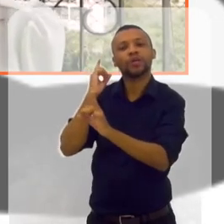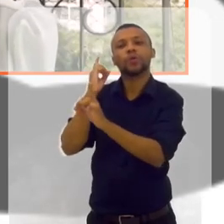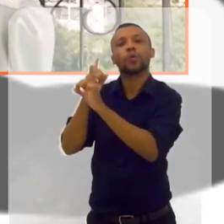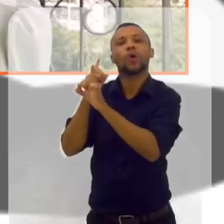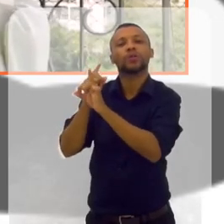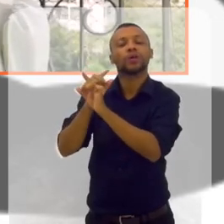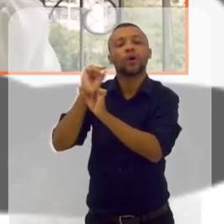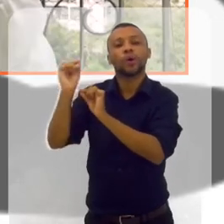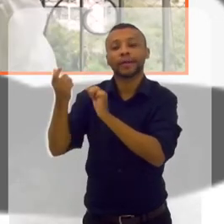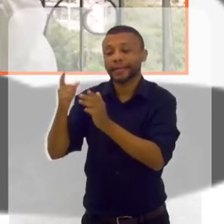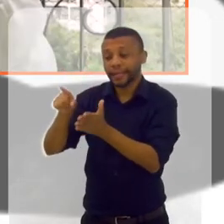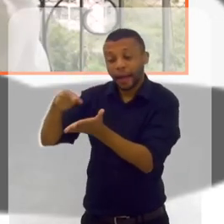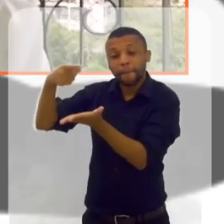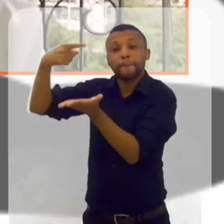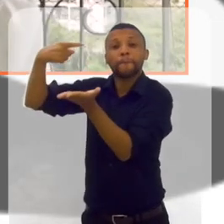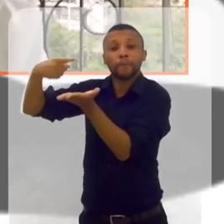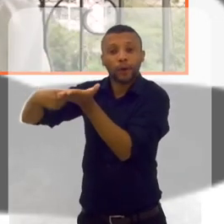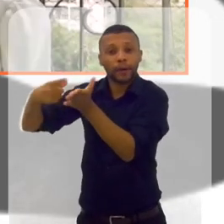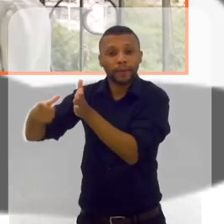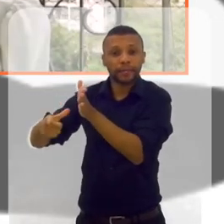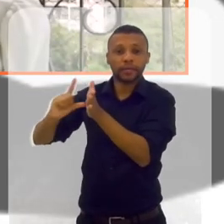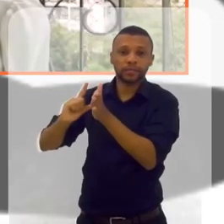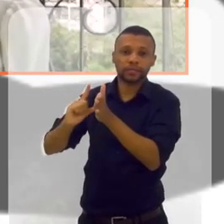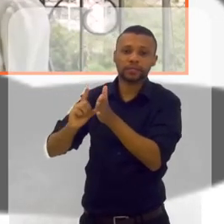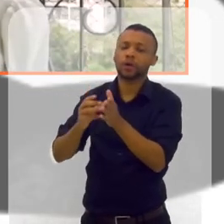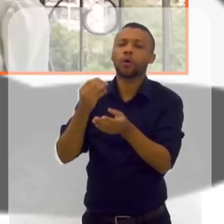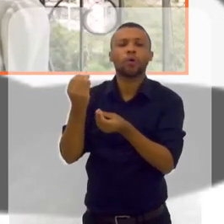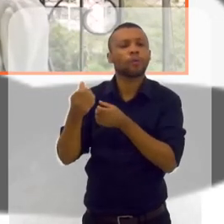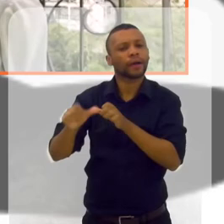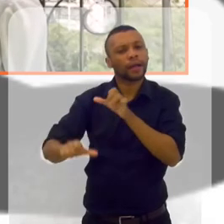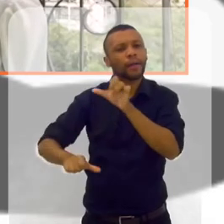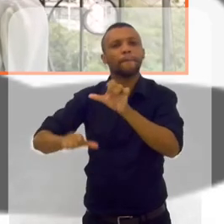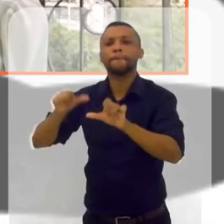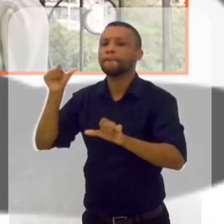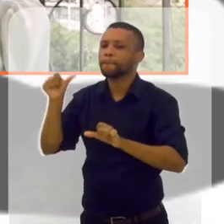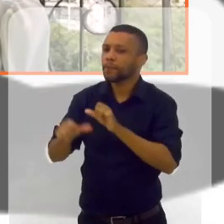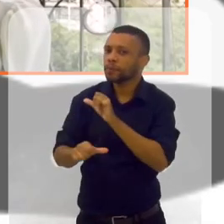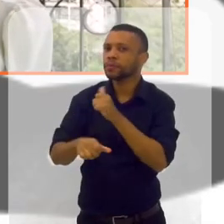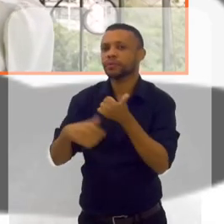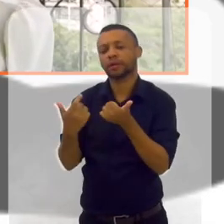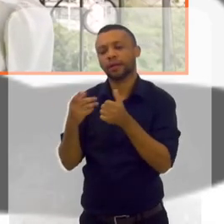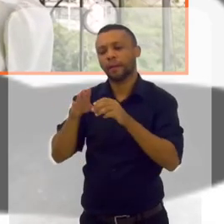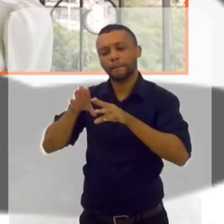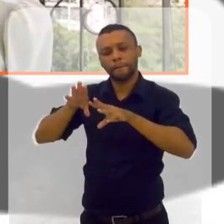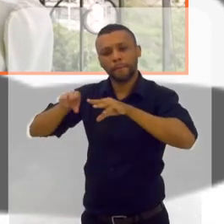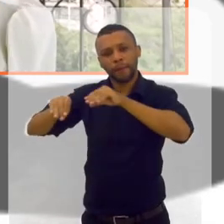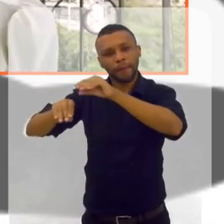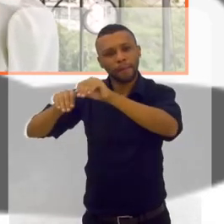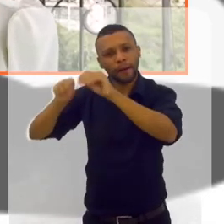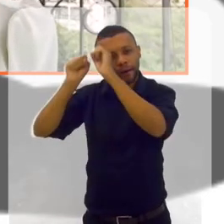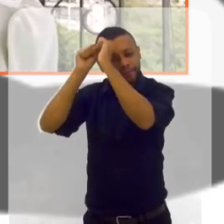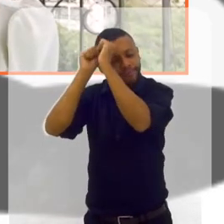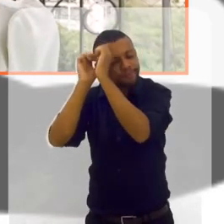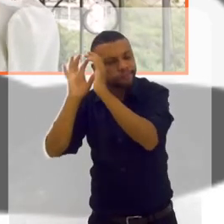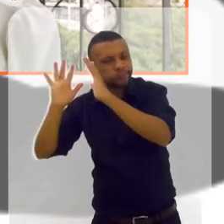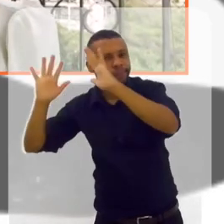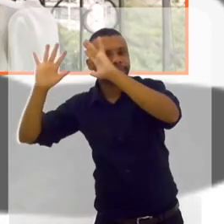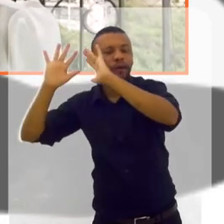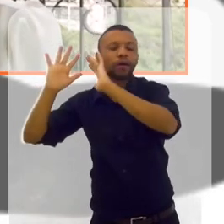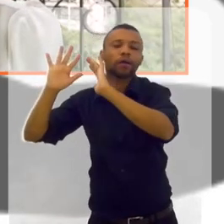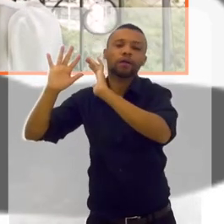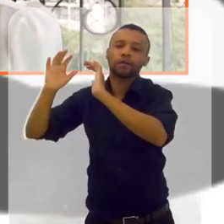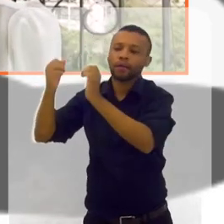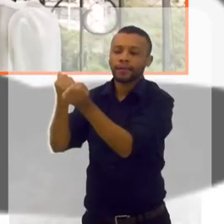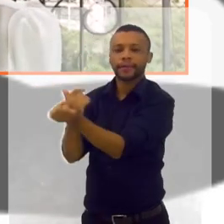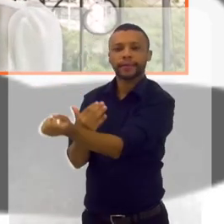acha pra ela o que ela está programada pra ser. E como é que ela muda isso? Acessando essas memórias, através da etnoterapia, a